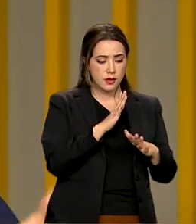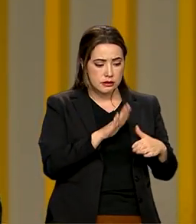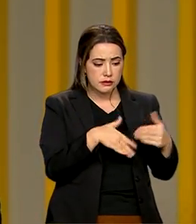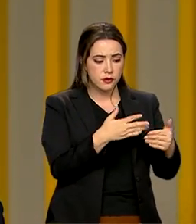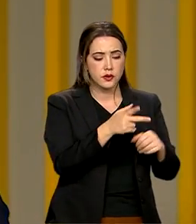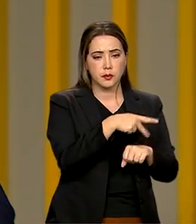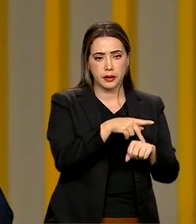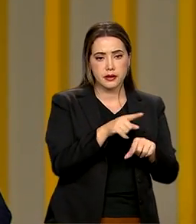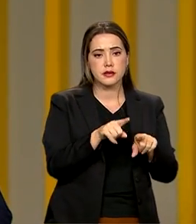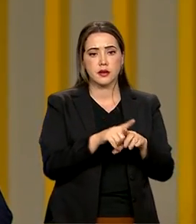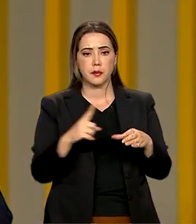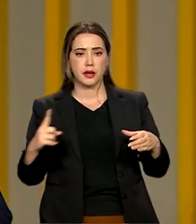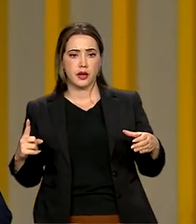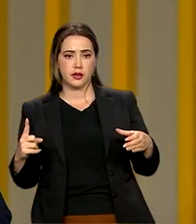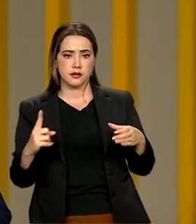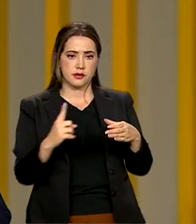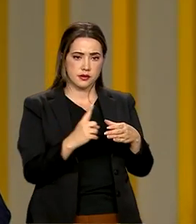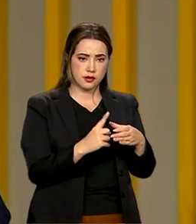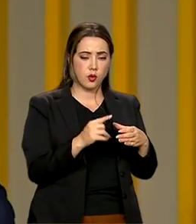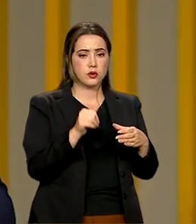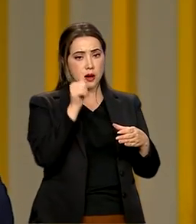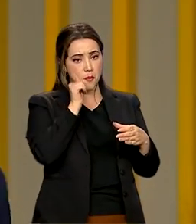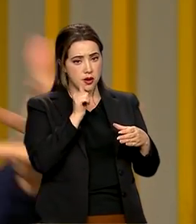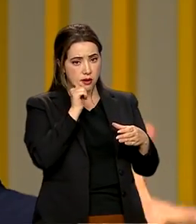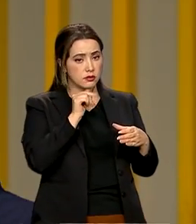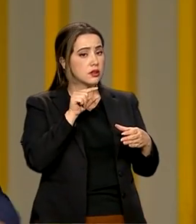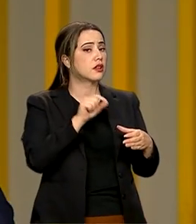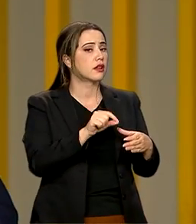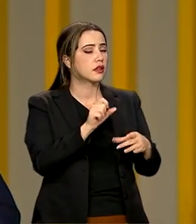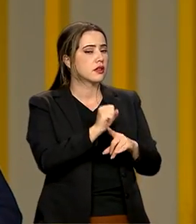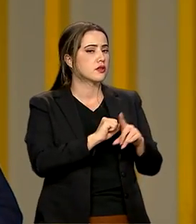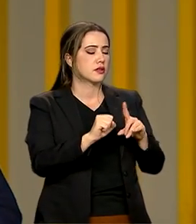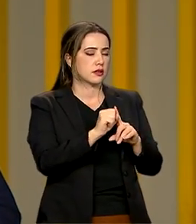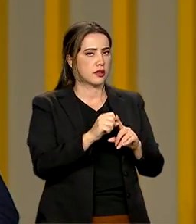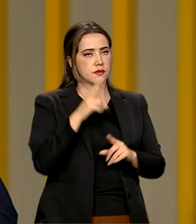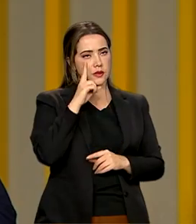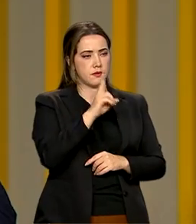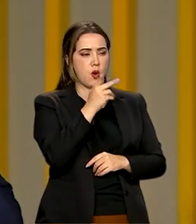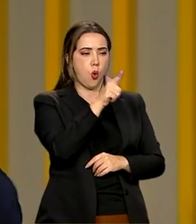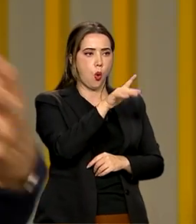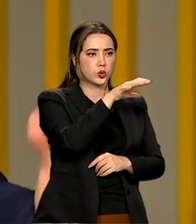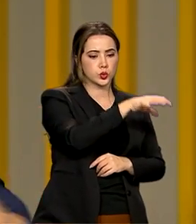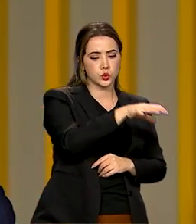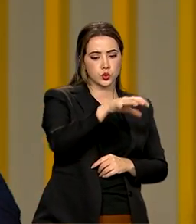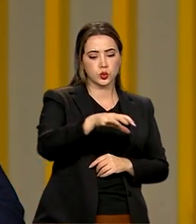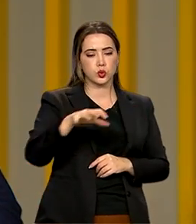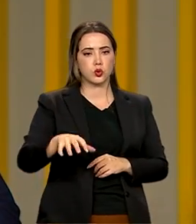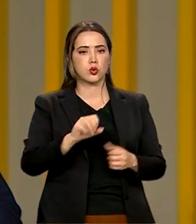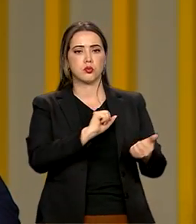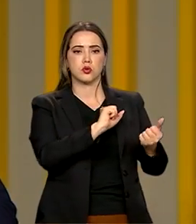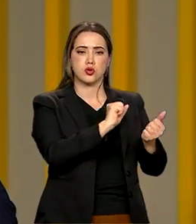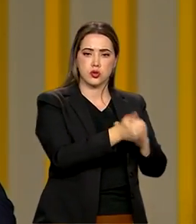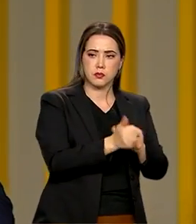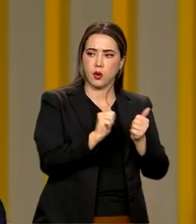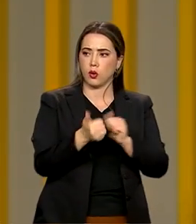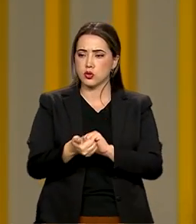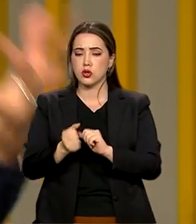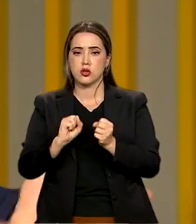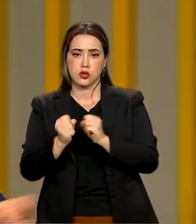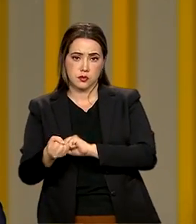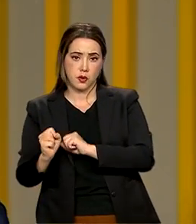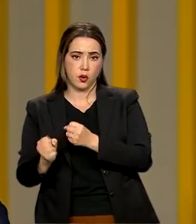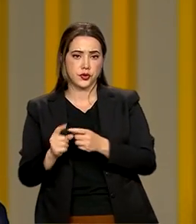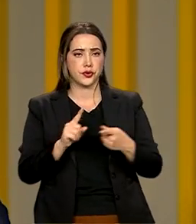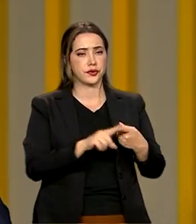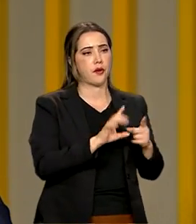inserção da mulher na sociedade. Se você for falar de outras modalidades, você tem um público, né? Você tem um público de vôlei, você